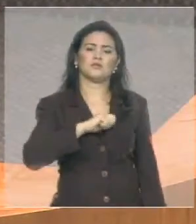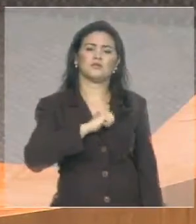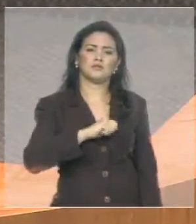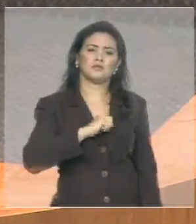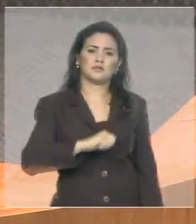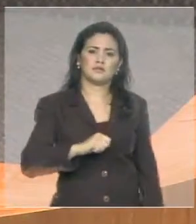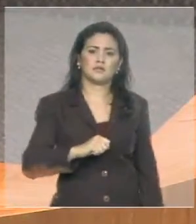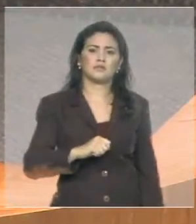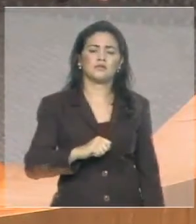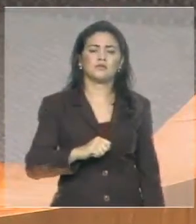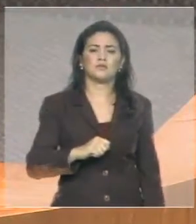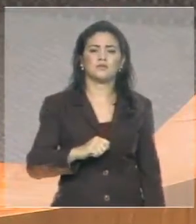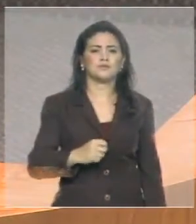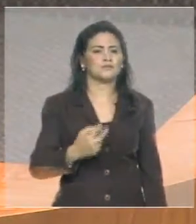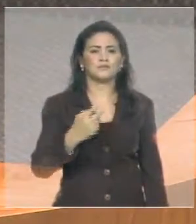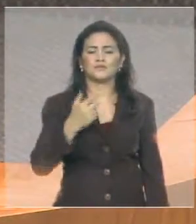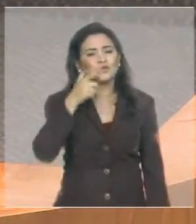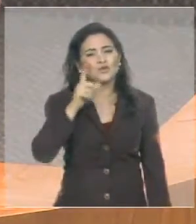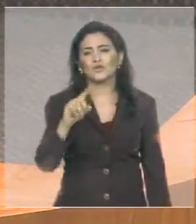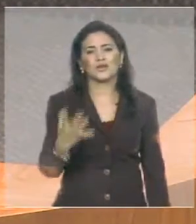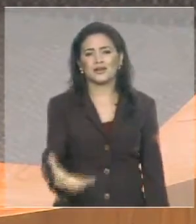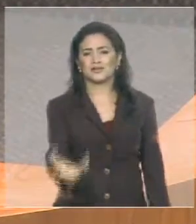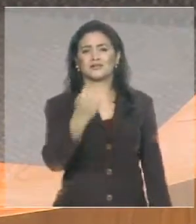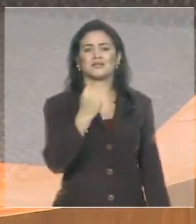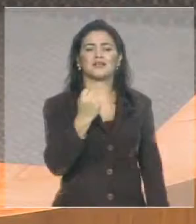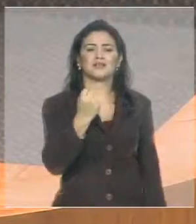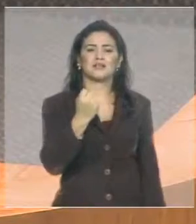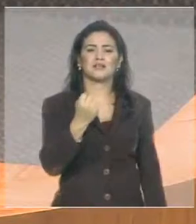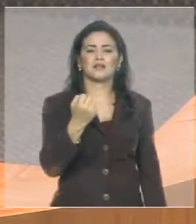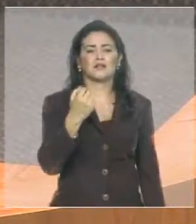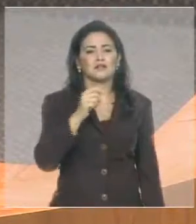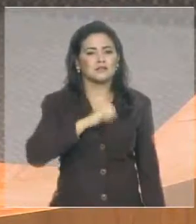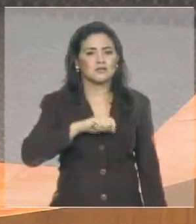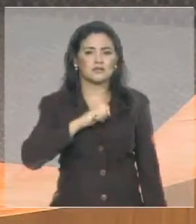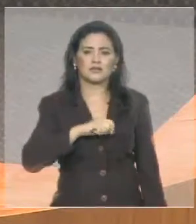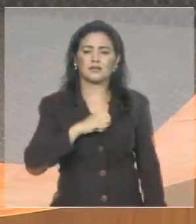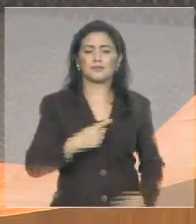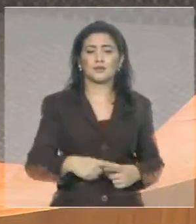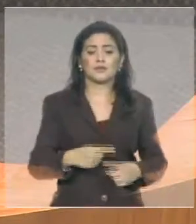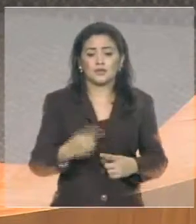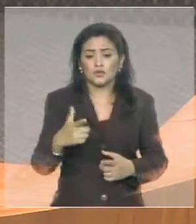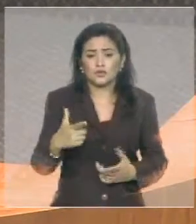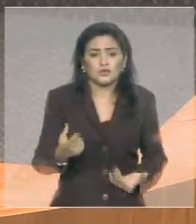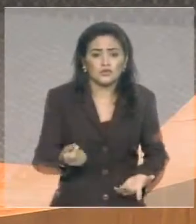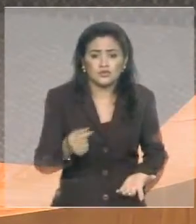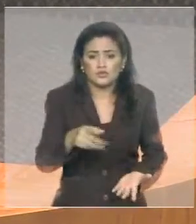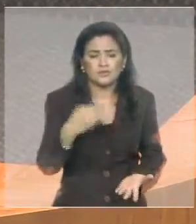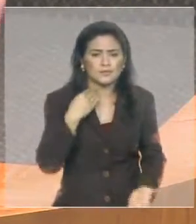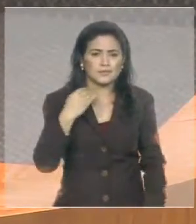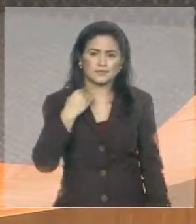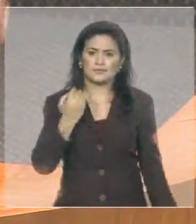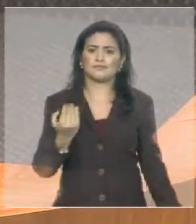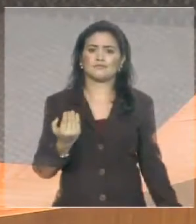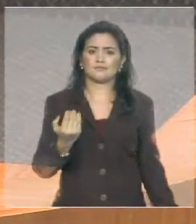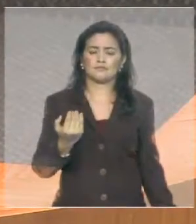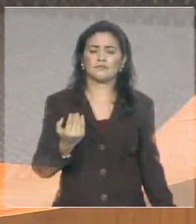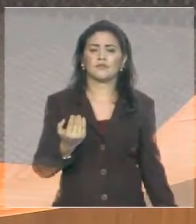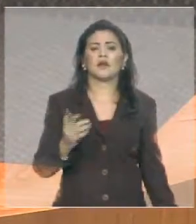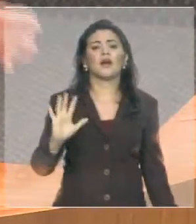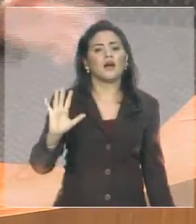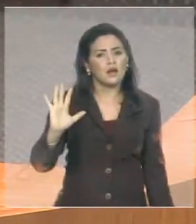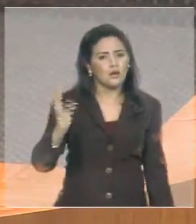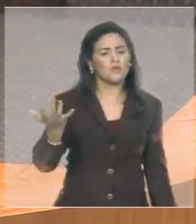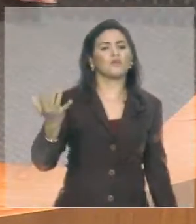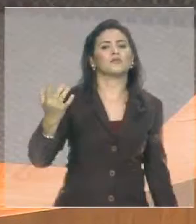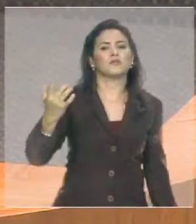tirar o seu salário porque não tem caixa eletrônica, não tem recursos no banco. Isso é um exemplo, por exemplo, recentemente de Santa Rita, a agência do